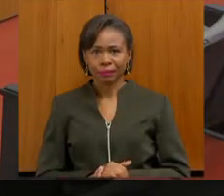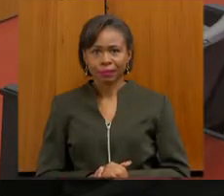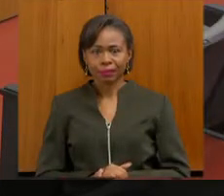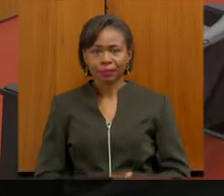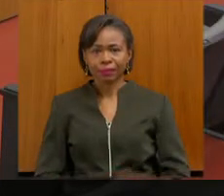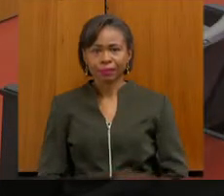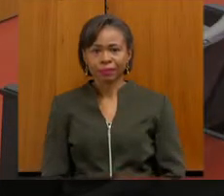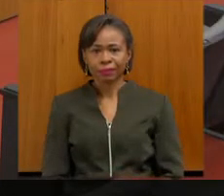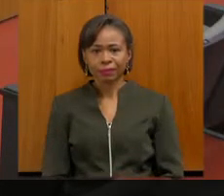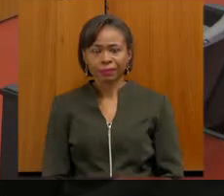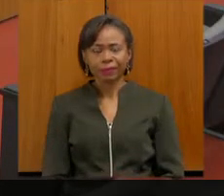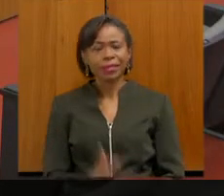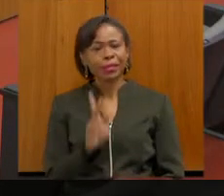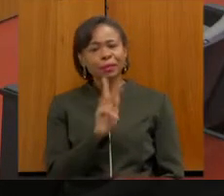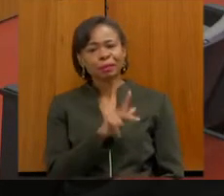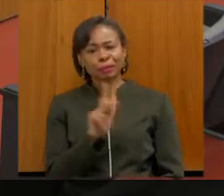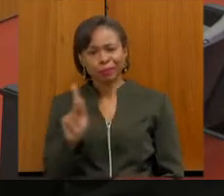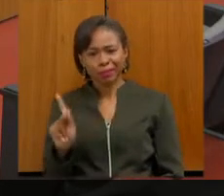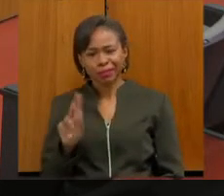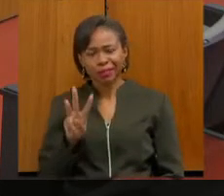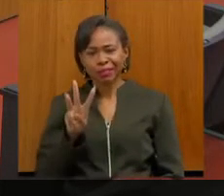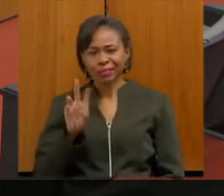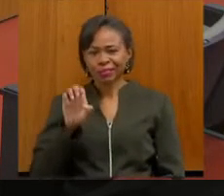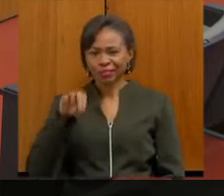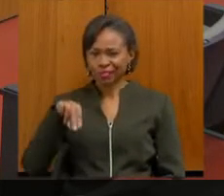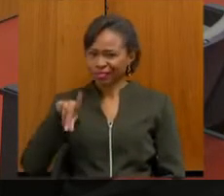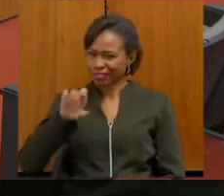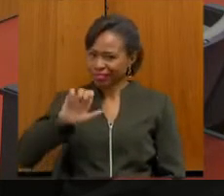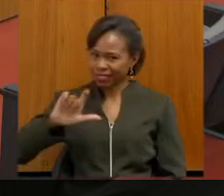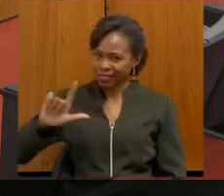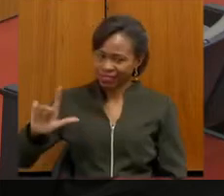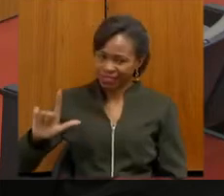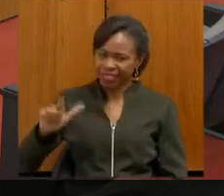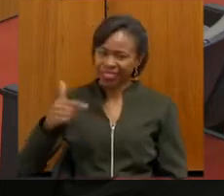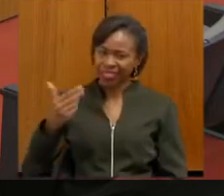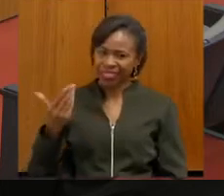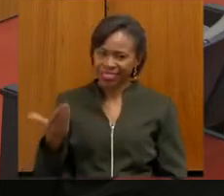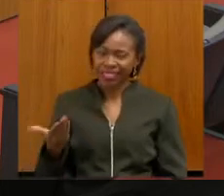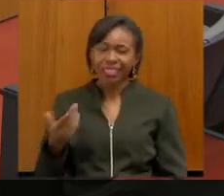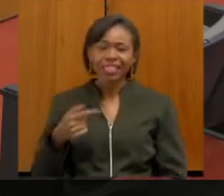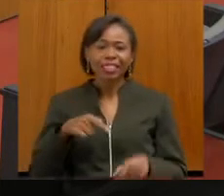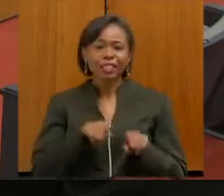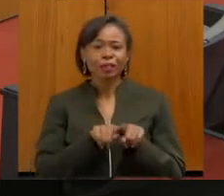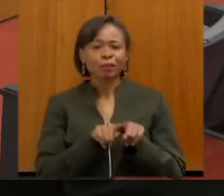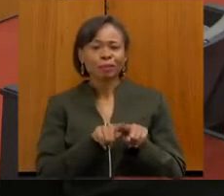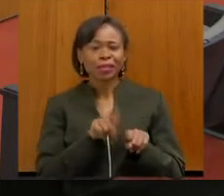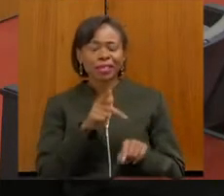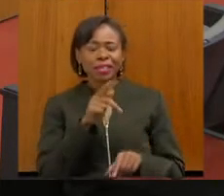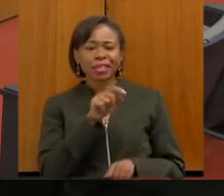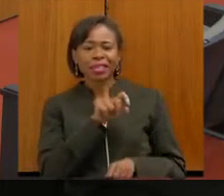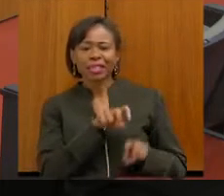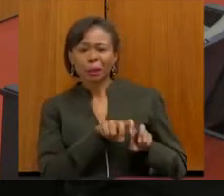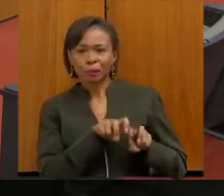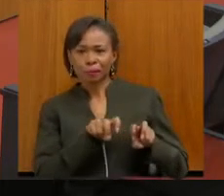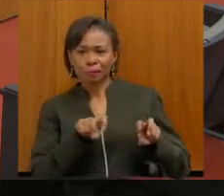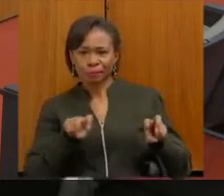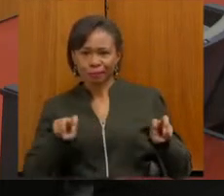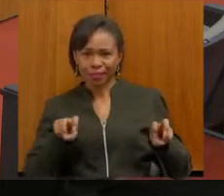Professor Wendel, componentes da mesa desta